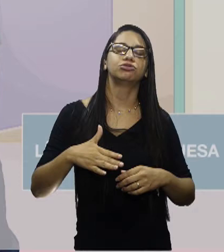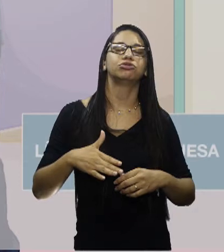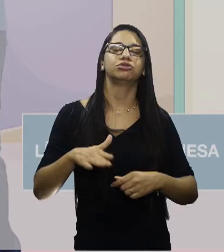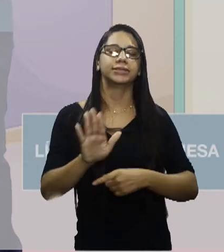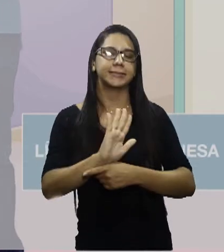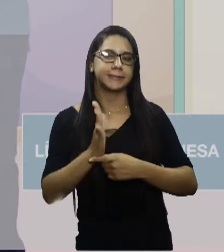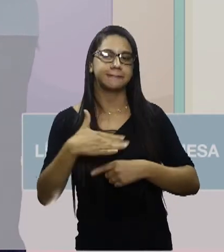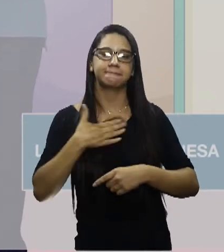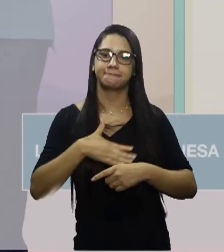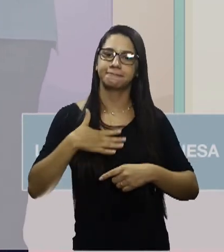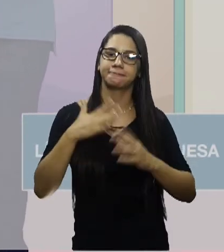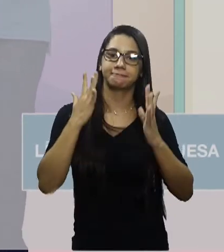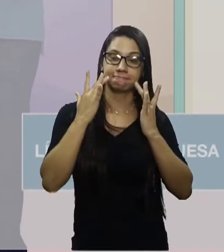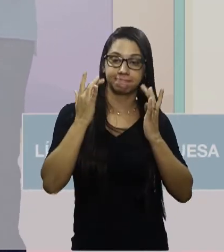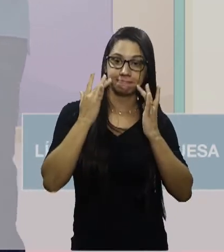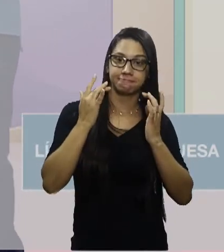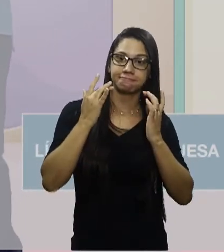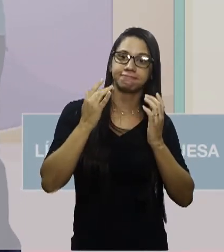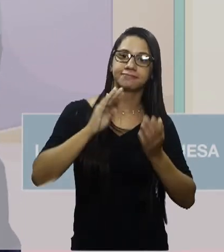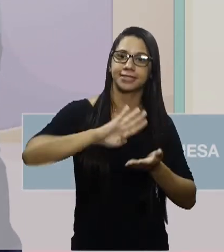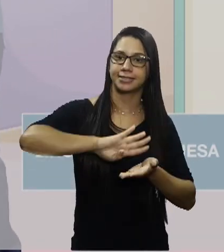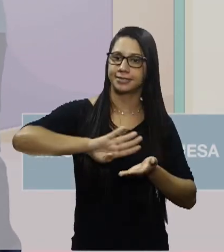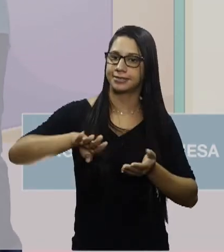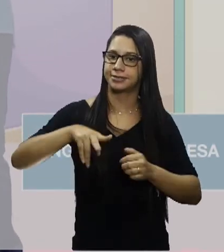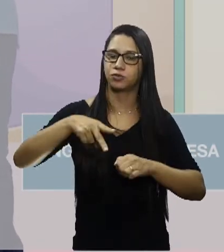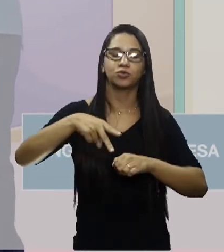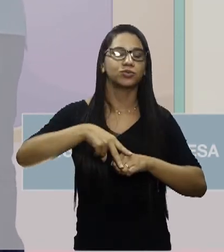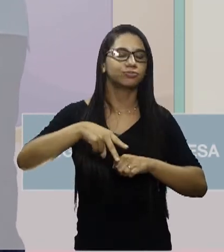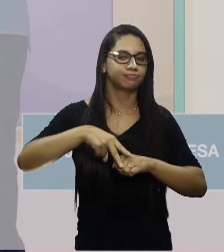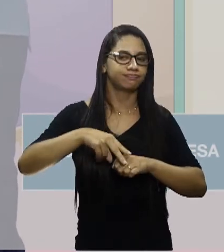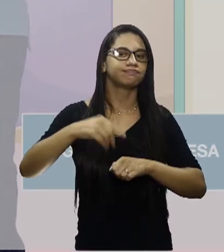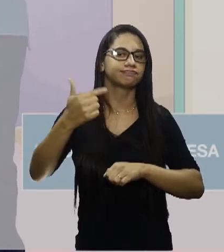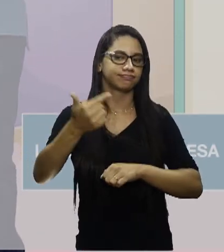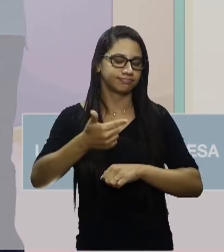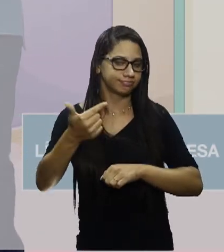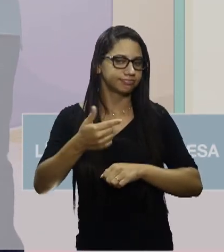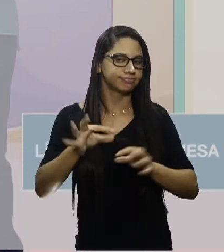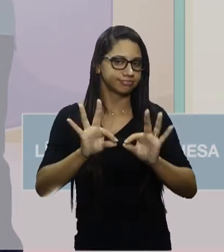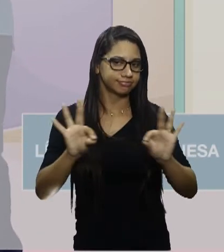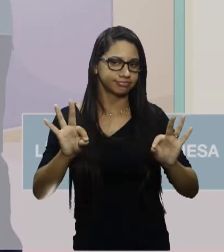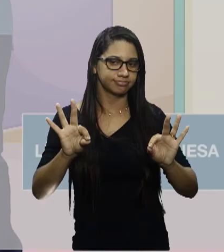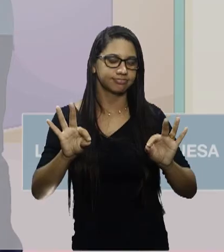teatro, a gente faz essa exclusão do verbo na segunda oração.